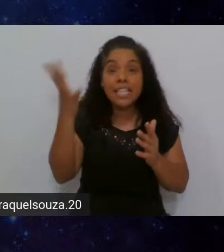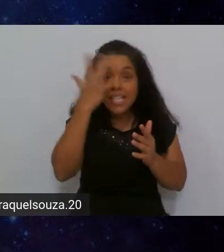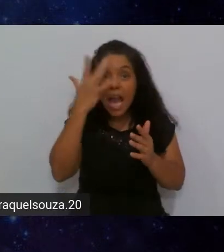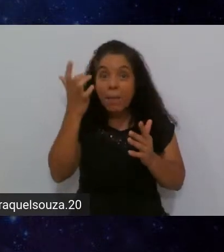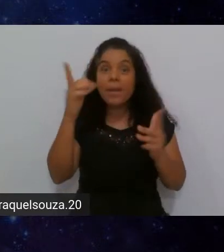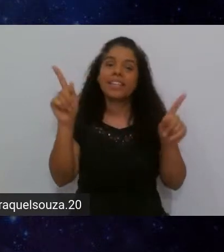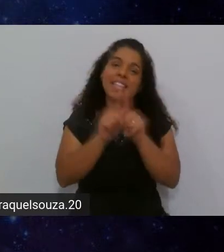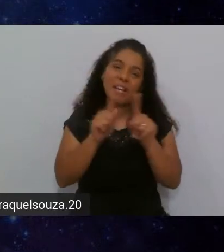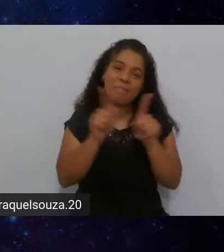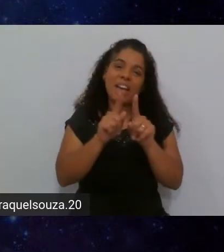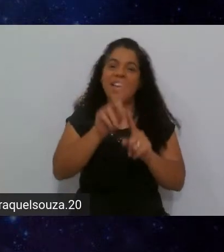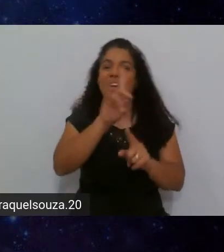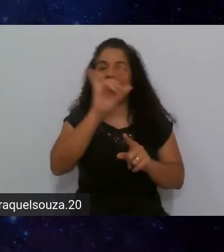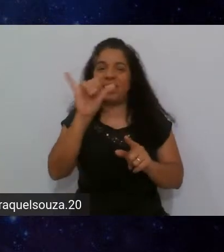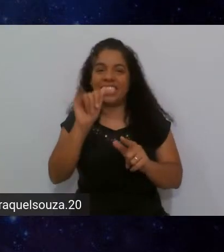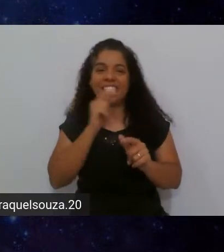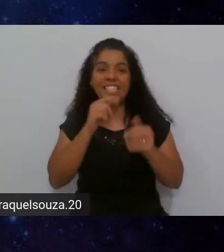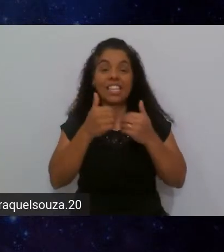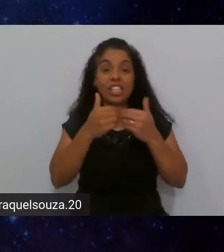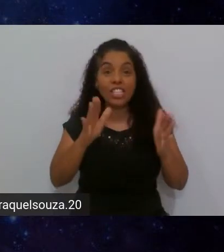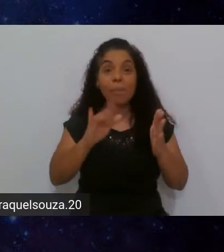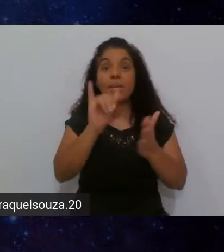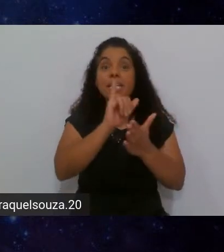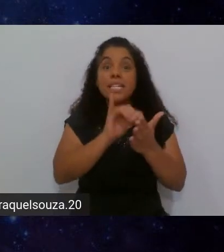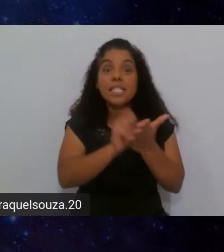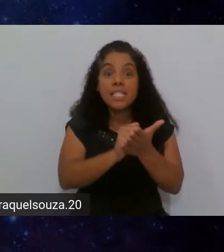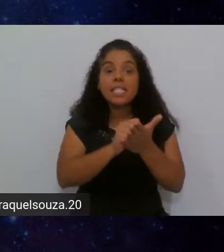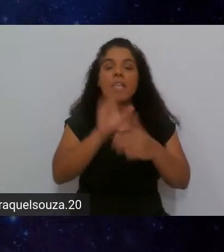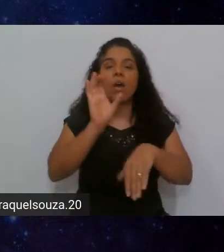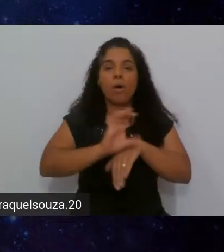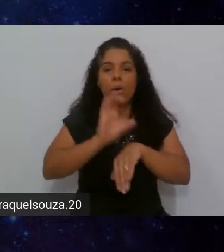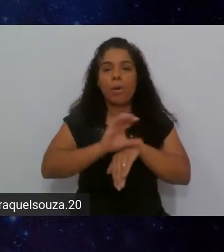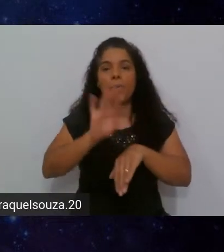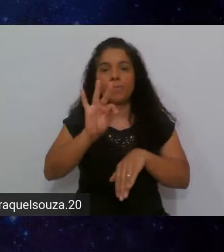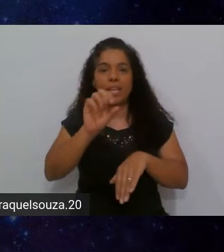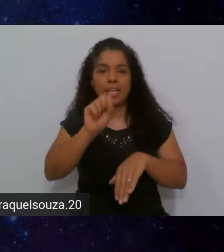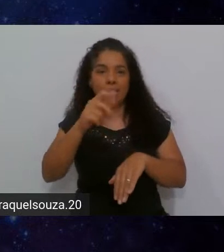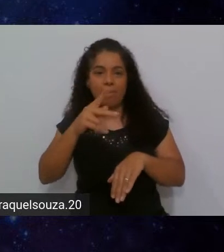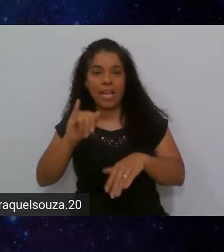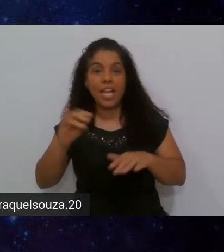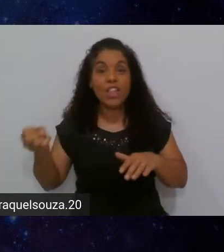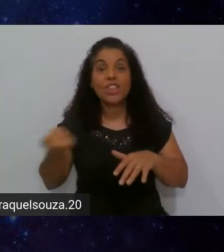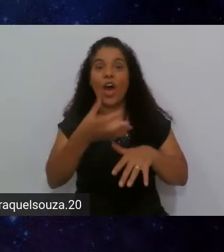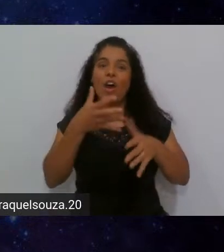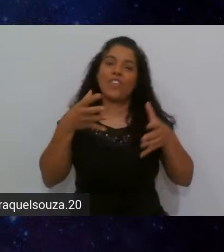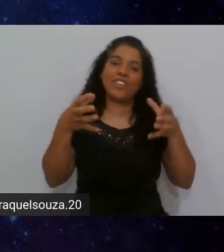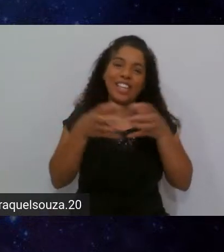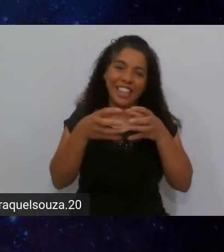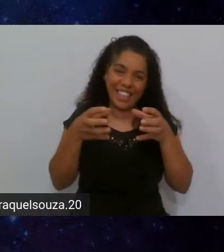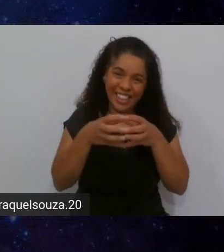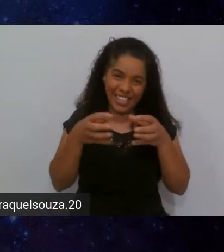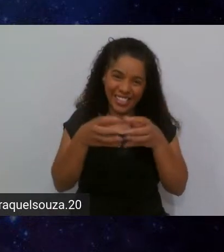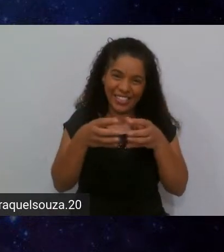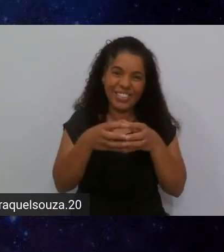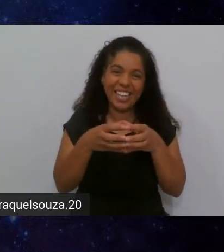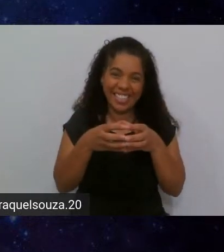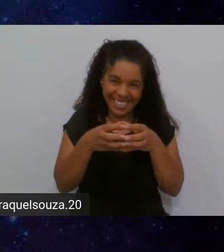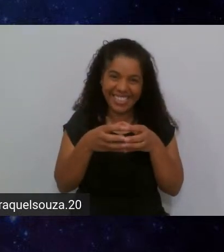também é o dia da gente abrir as inscrições para a nova turma do TSP